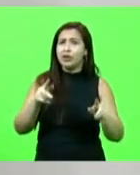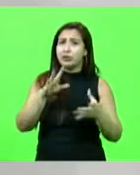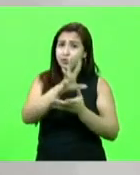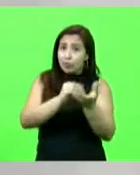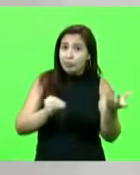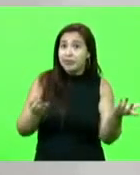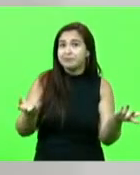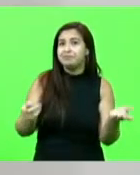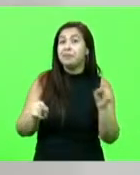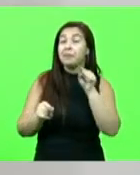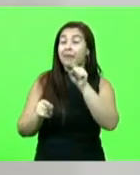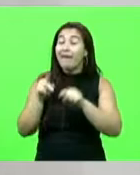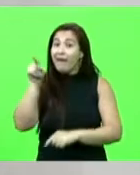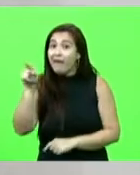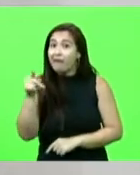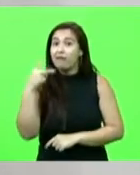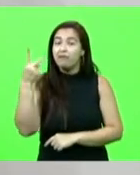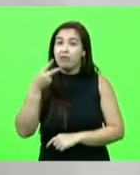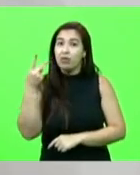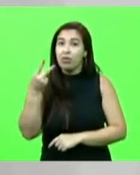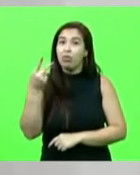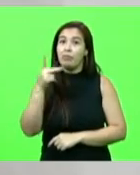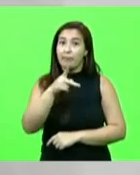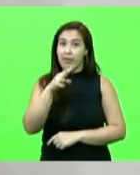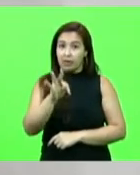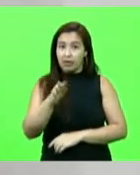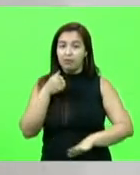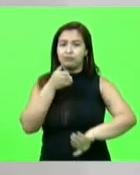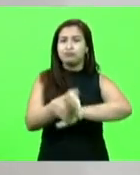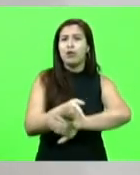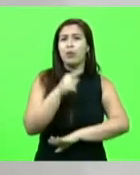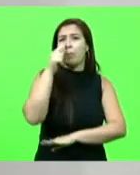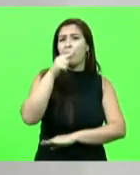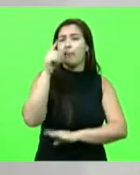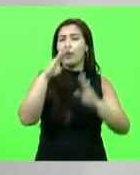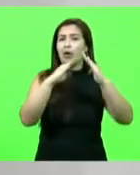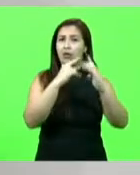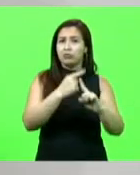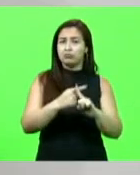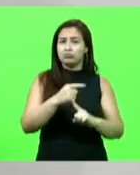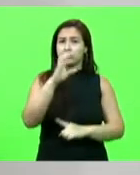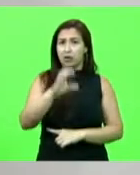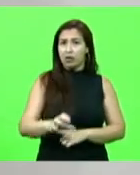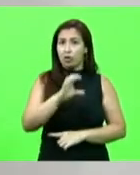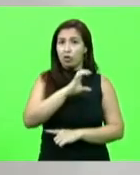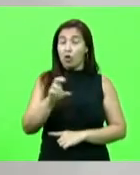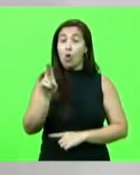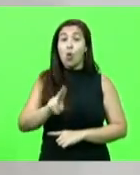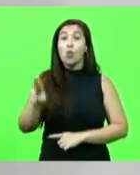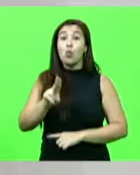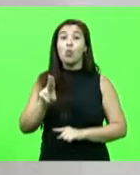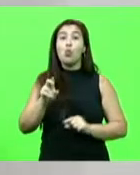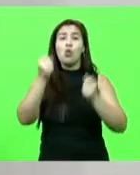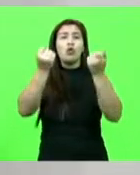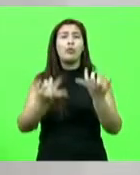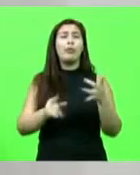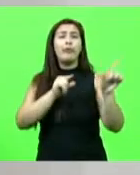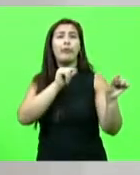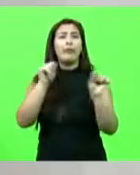do PT, que invadiu uma igreja católica, usou o pretexto de que estava